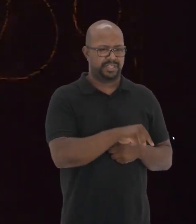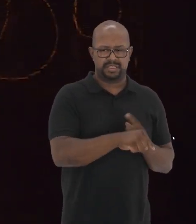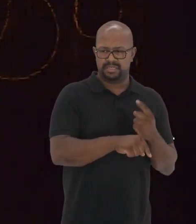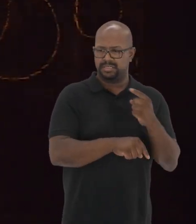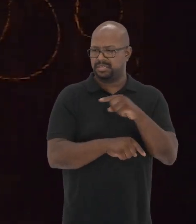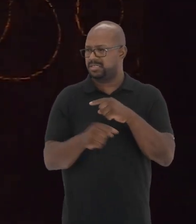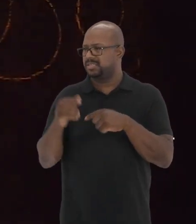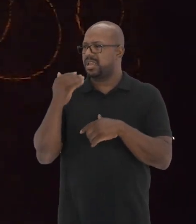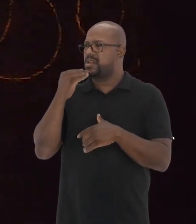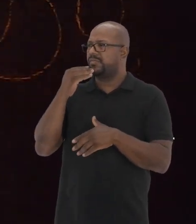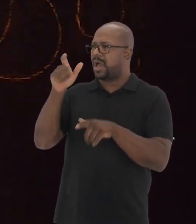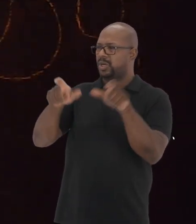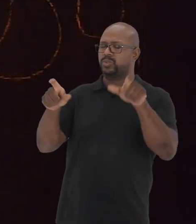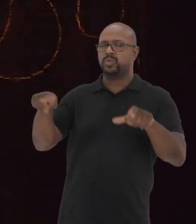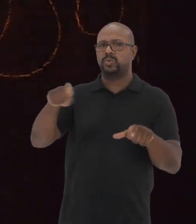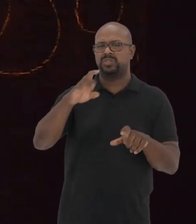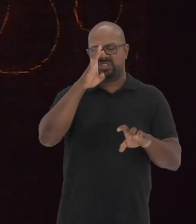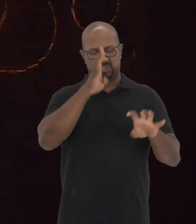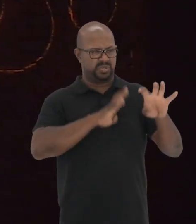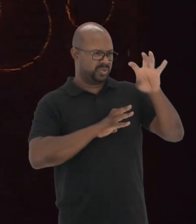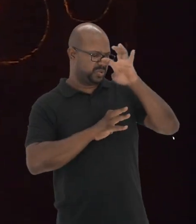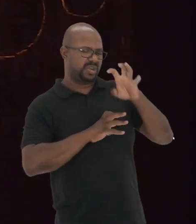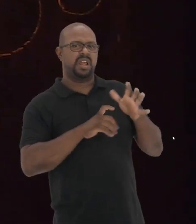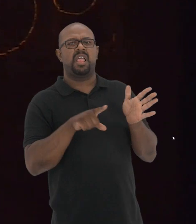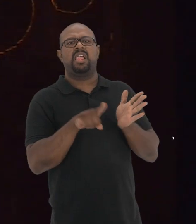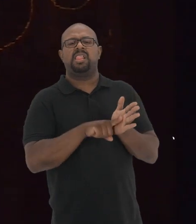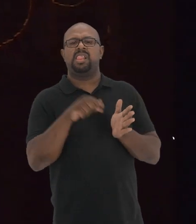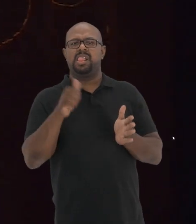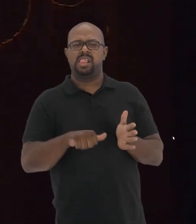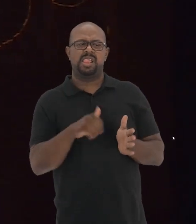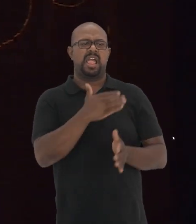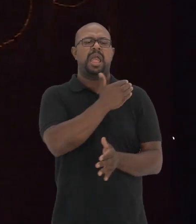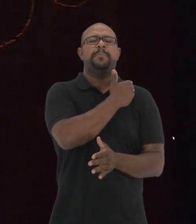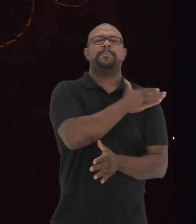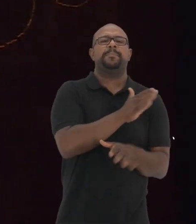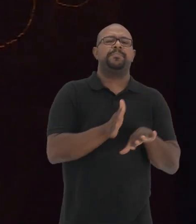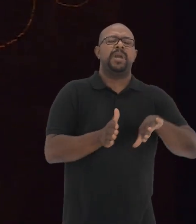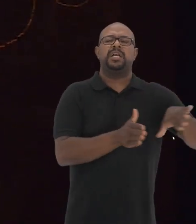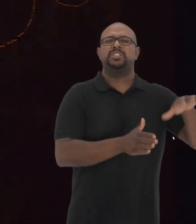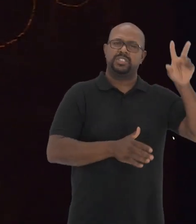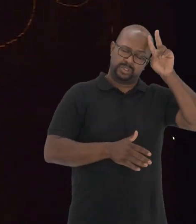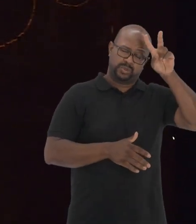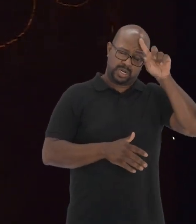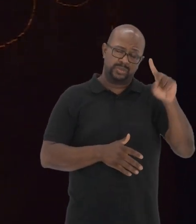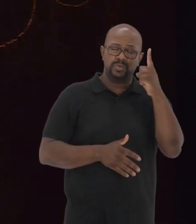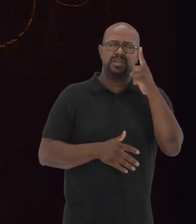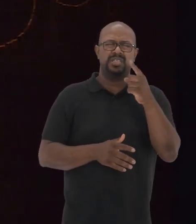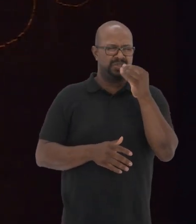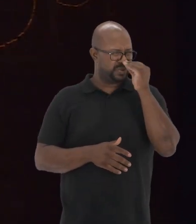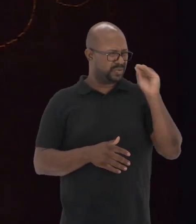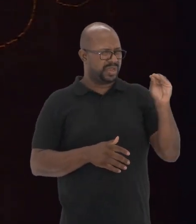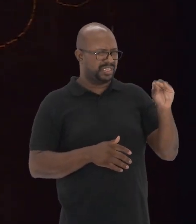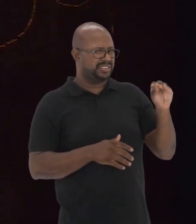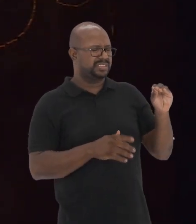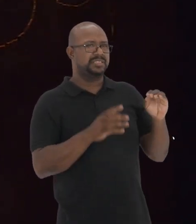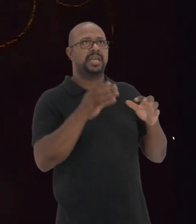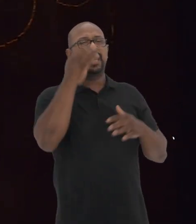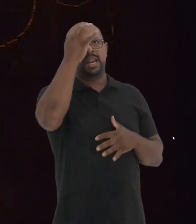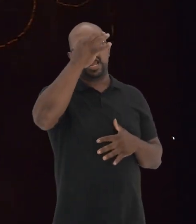outros que nos julgam inábeis, à margem das histórias únicas, excludentes e sagradas de anteforma,